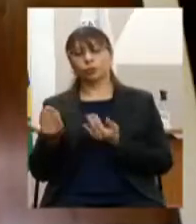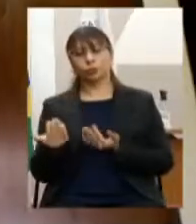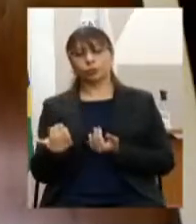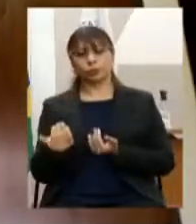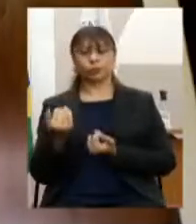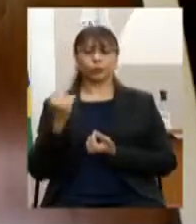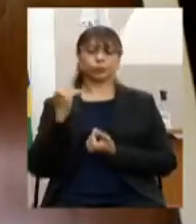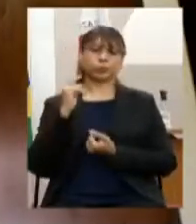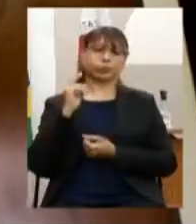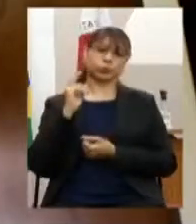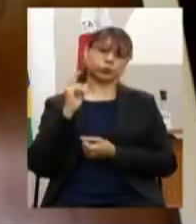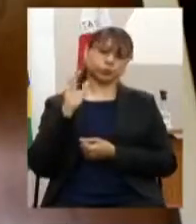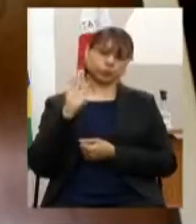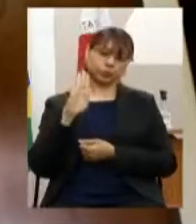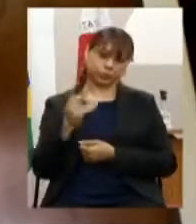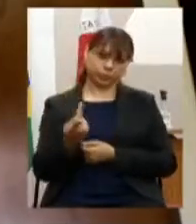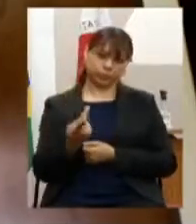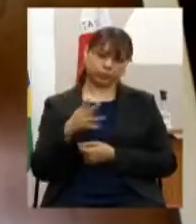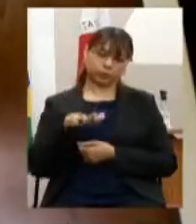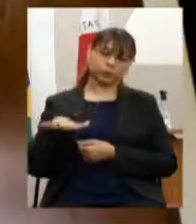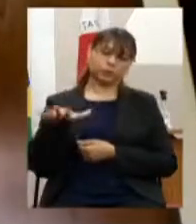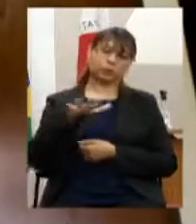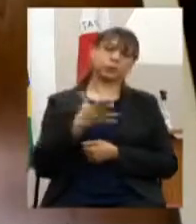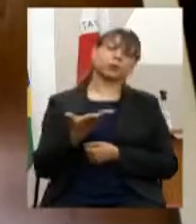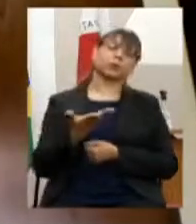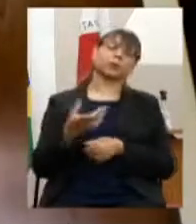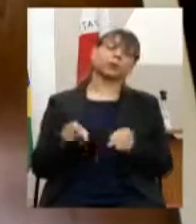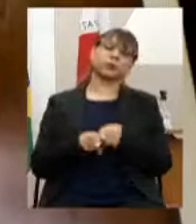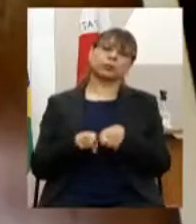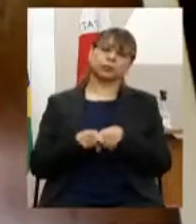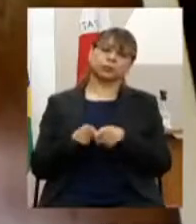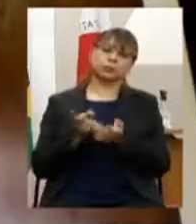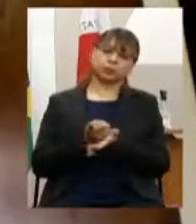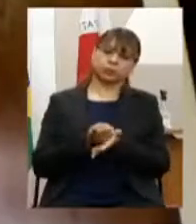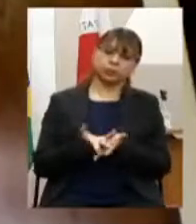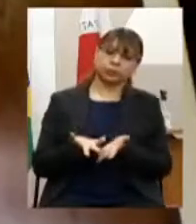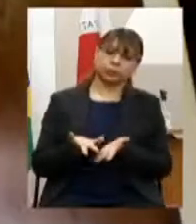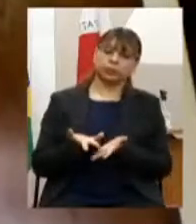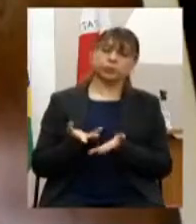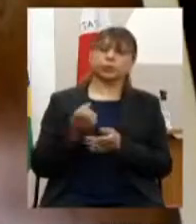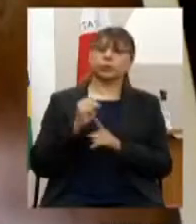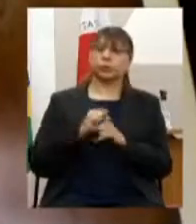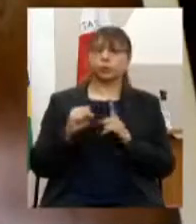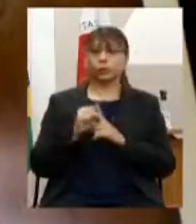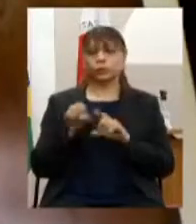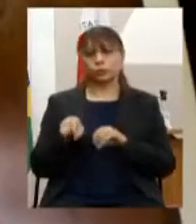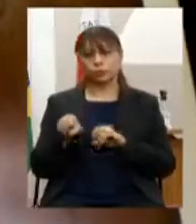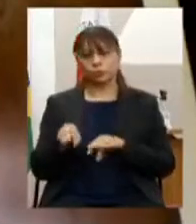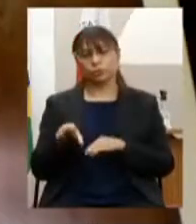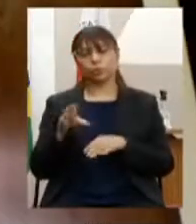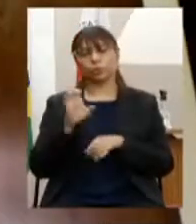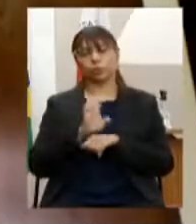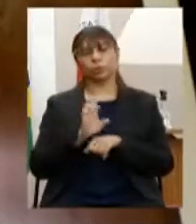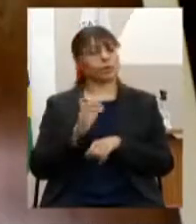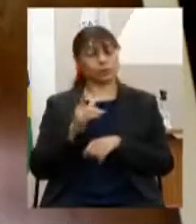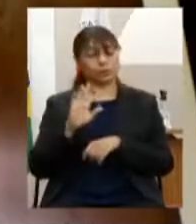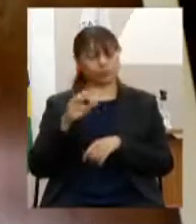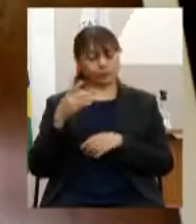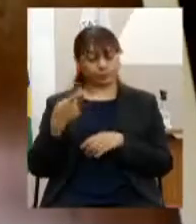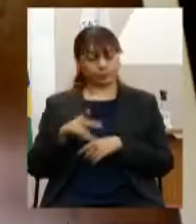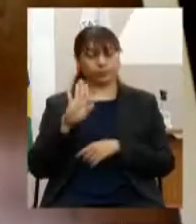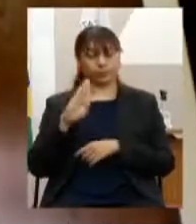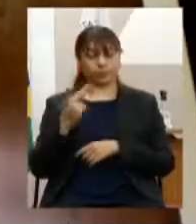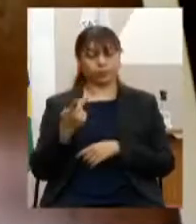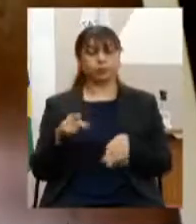bh o fórum permanente de medidas socioeducativas de belo horizonte a frente de